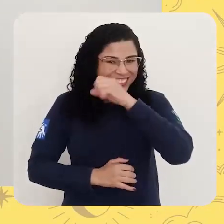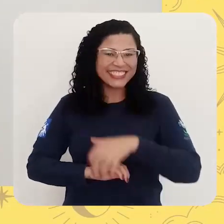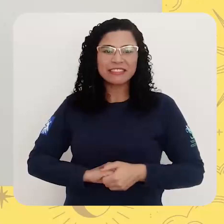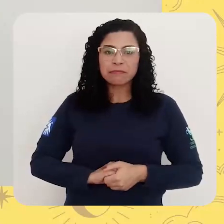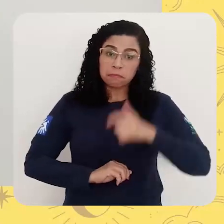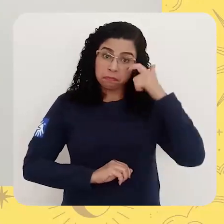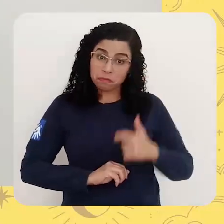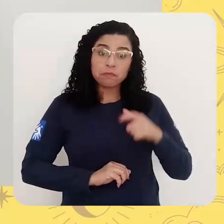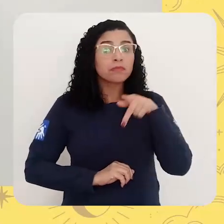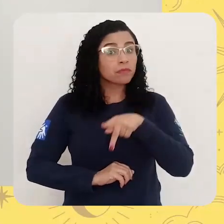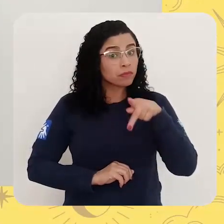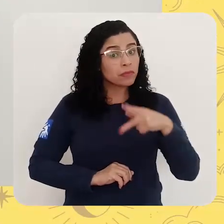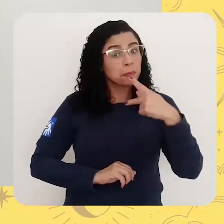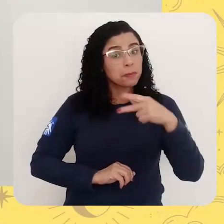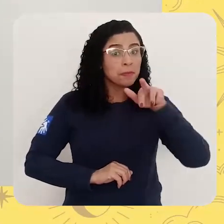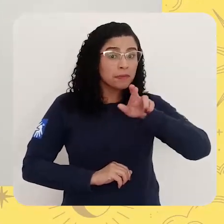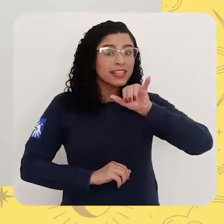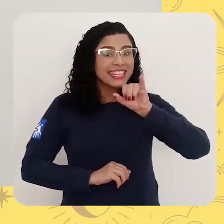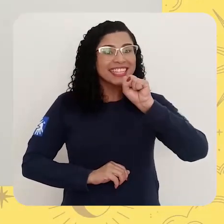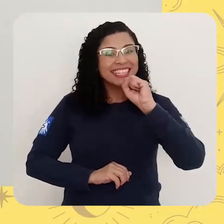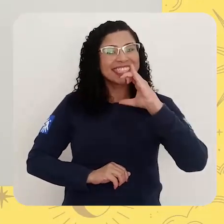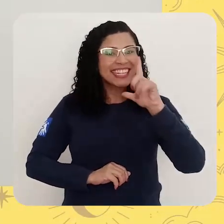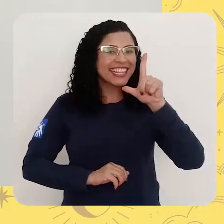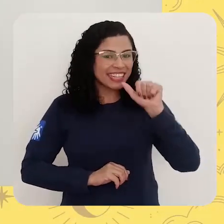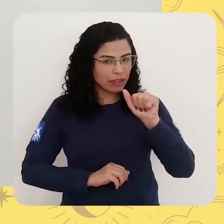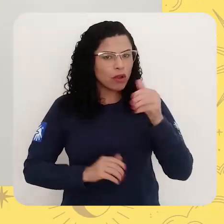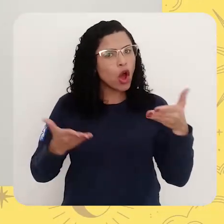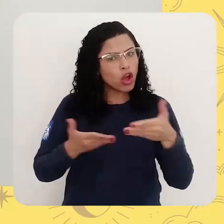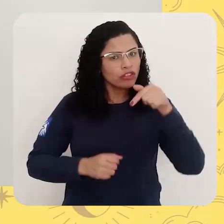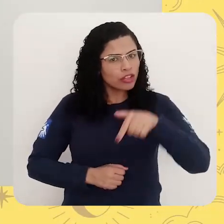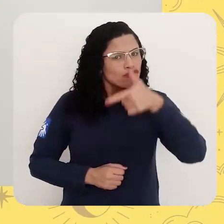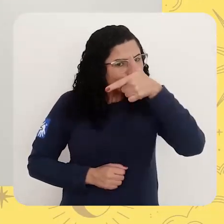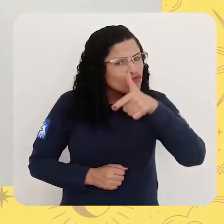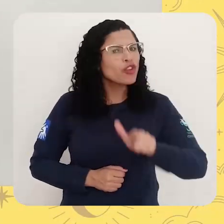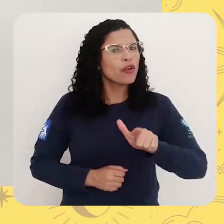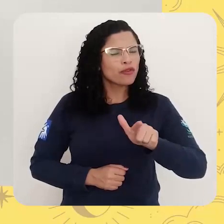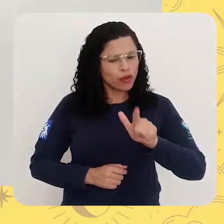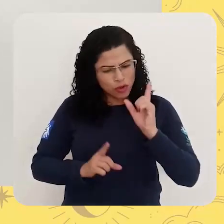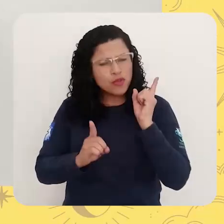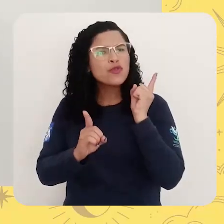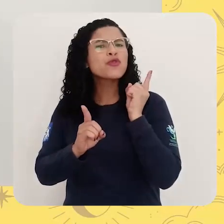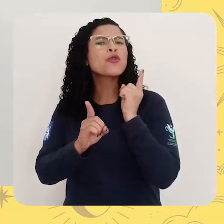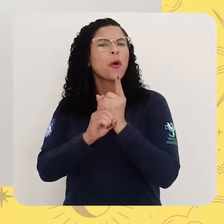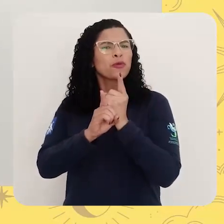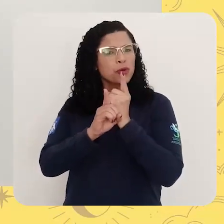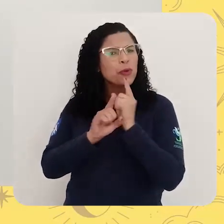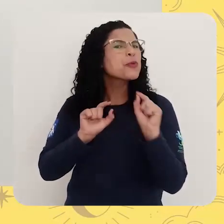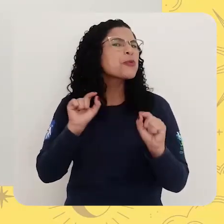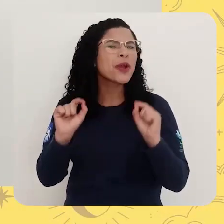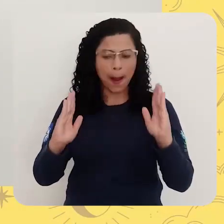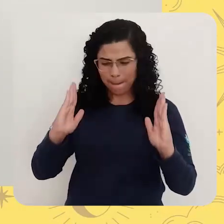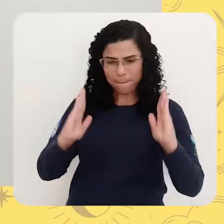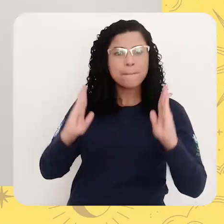e aprender. Eu sou a professora Priscila e estou aqui com vocês em mais um dos nossos encontros do